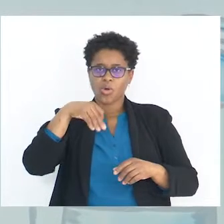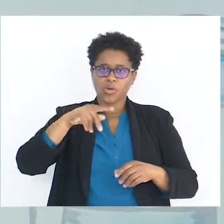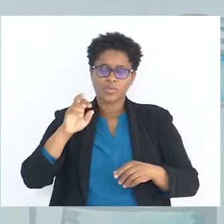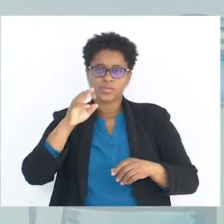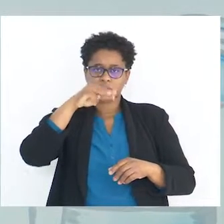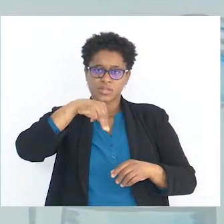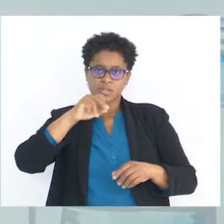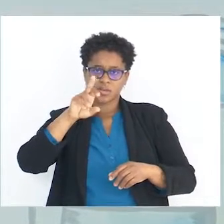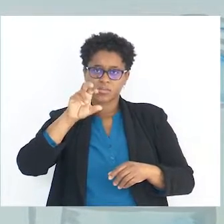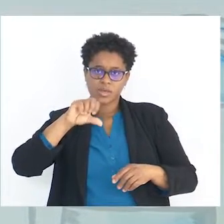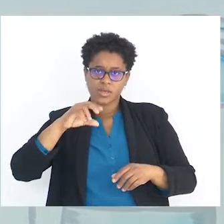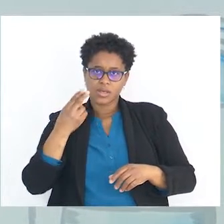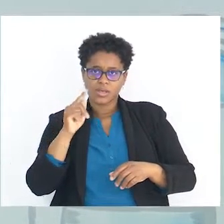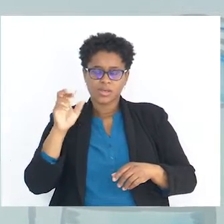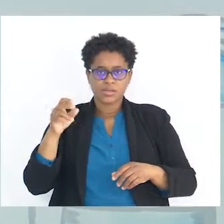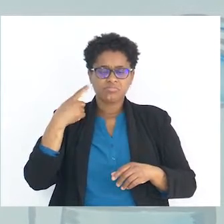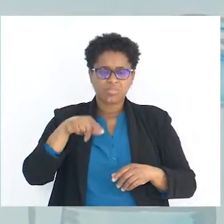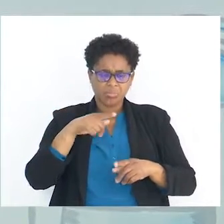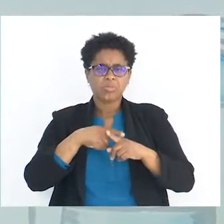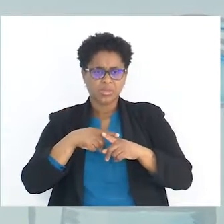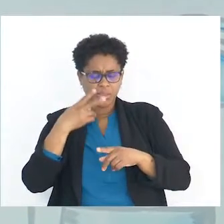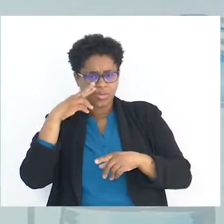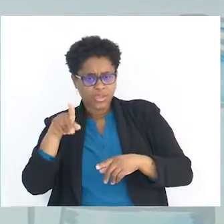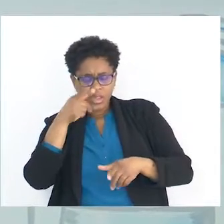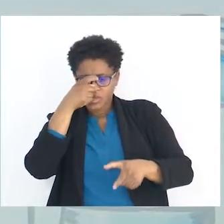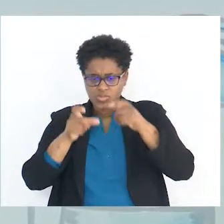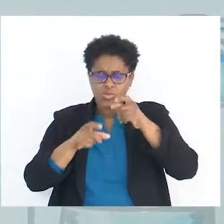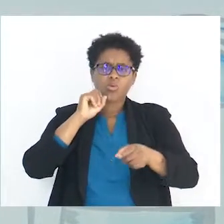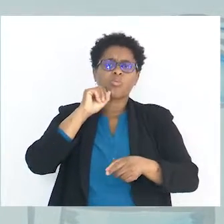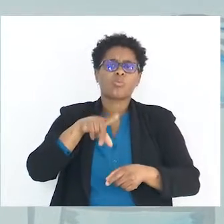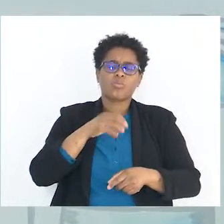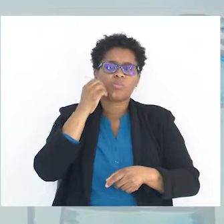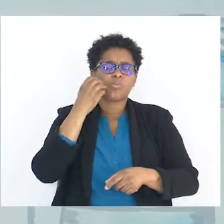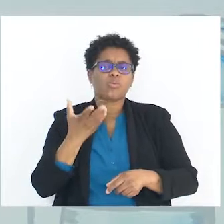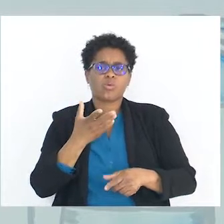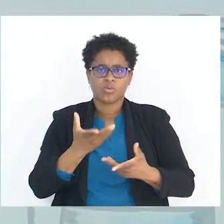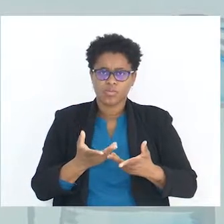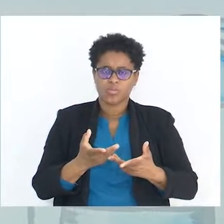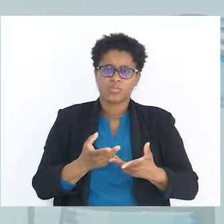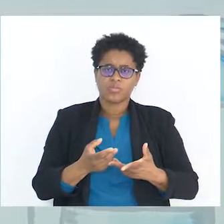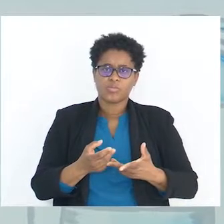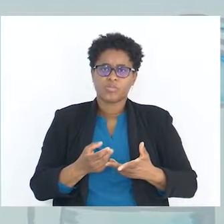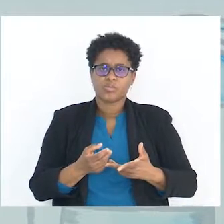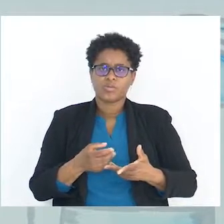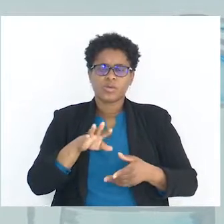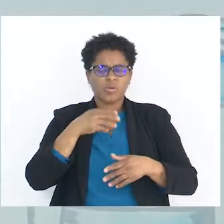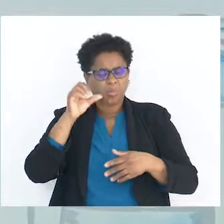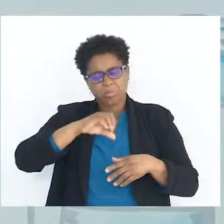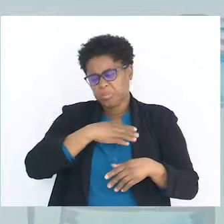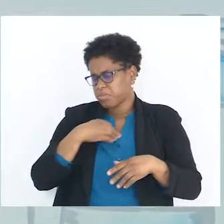tem lá uma intenção. É de demonstrar às pessoas como é que o mal-estar, o bem-estar,